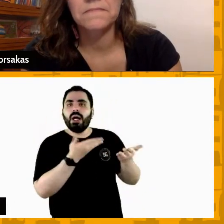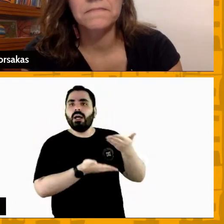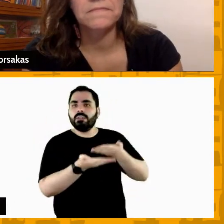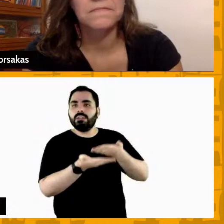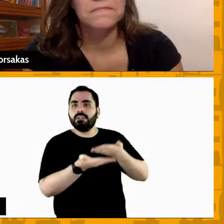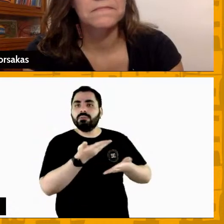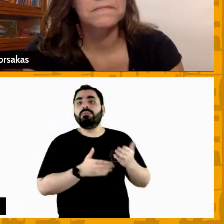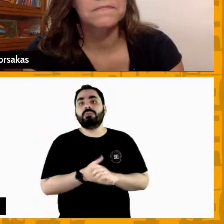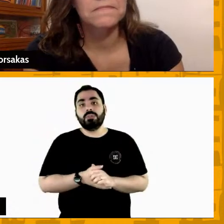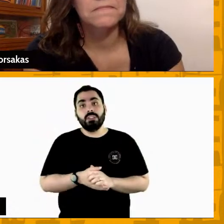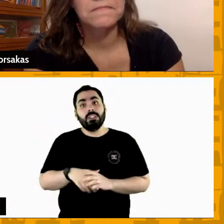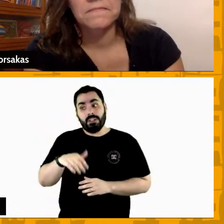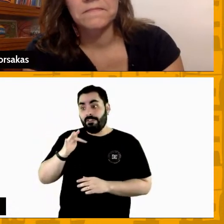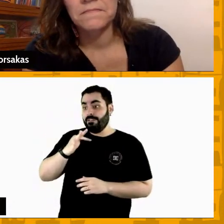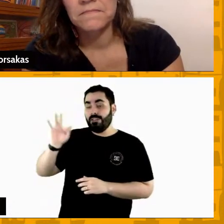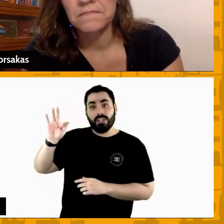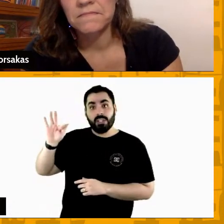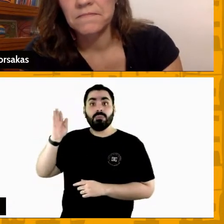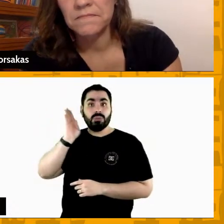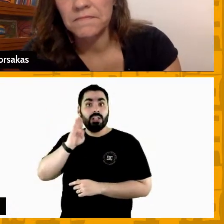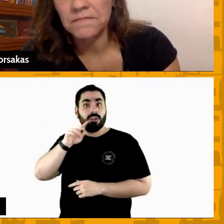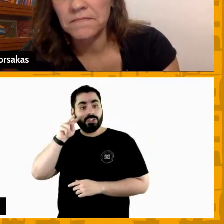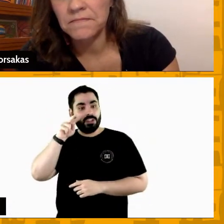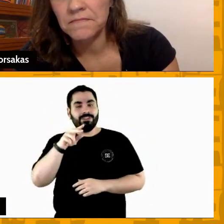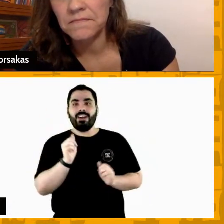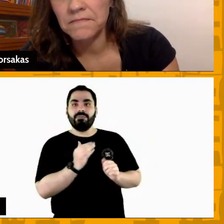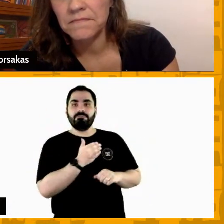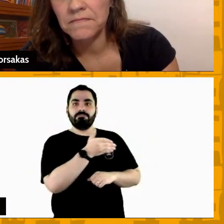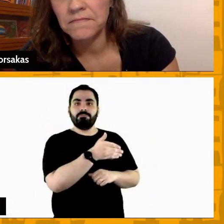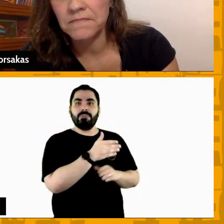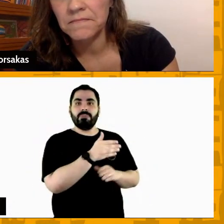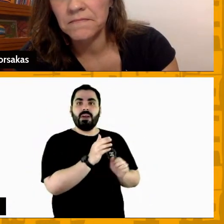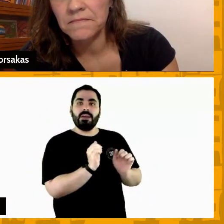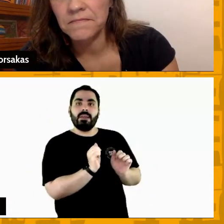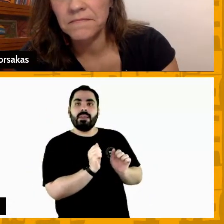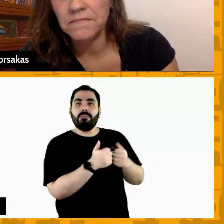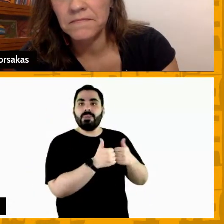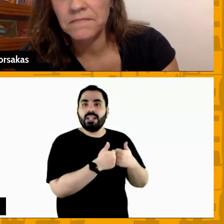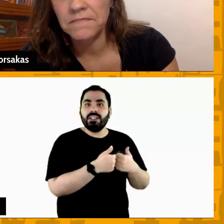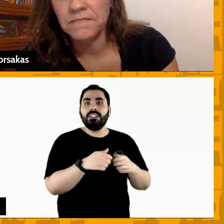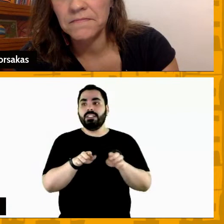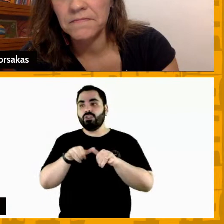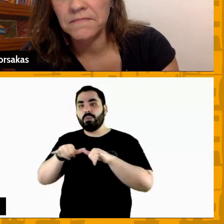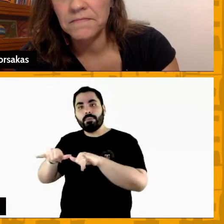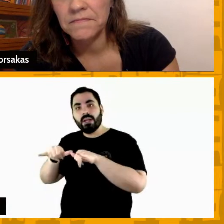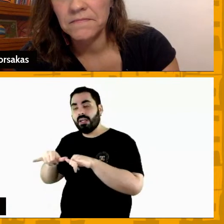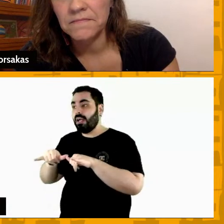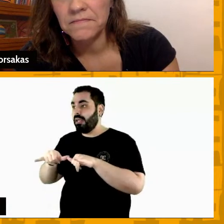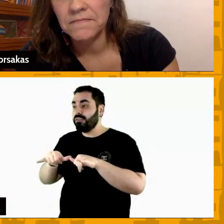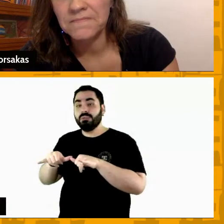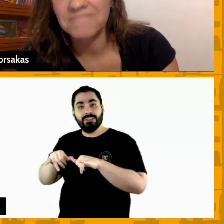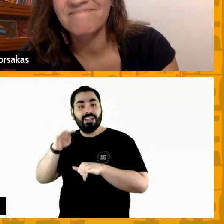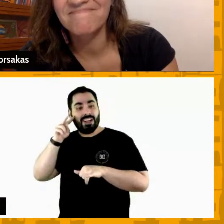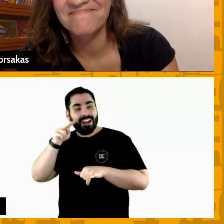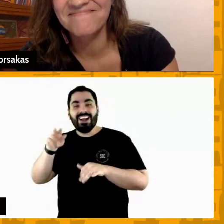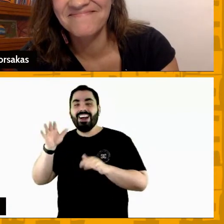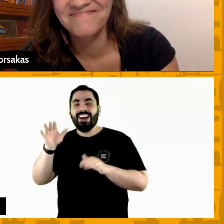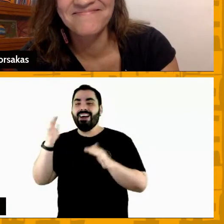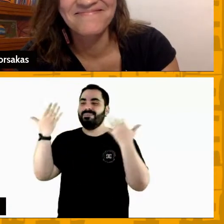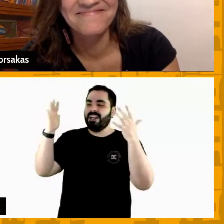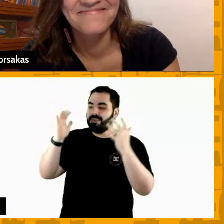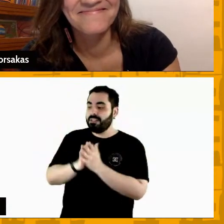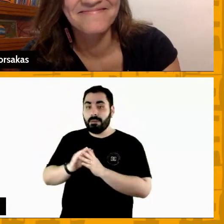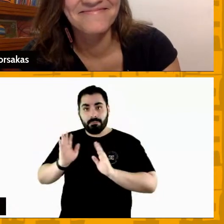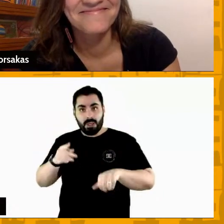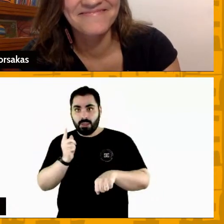vai ser muito legal ir na padaria no supermercado mas quando você perder também se prepara porque a hora que você tiver pôr no seu cartão ali pra pagar a